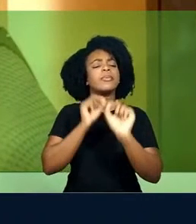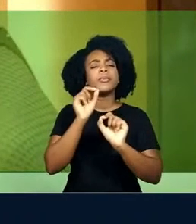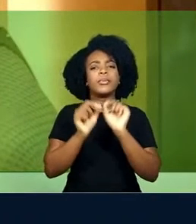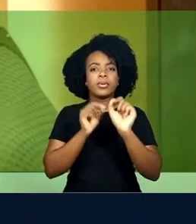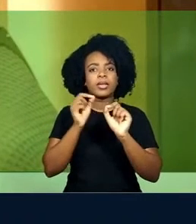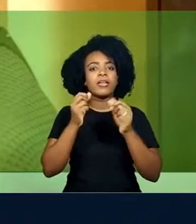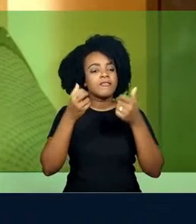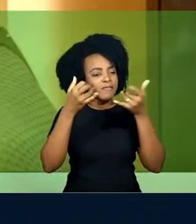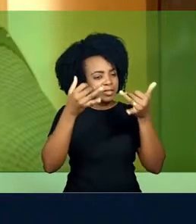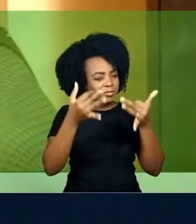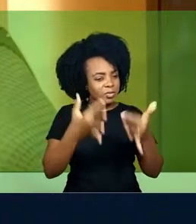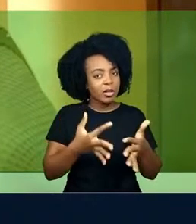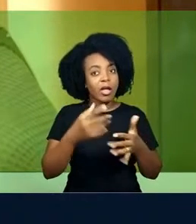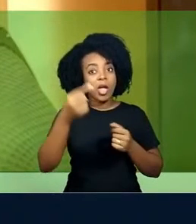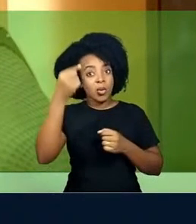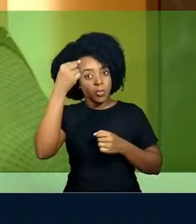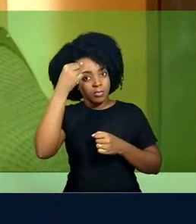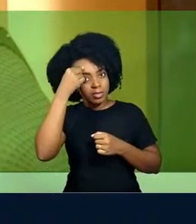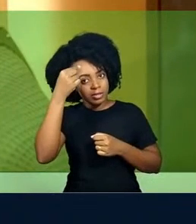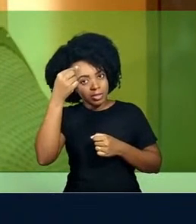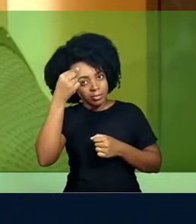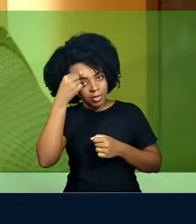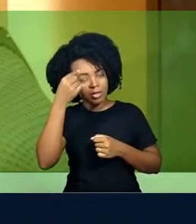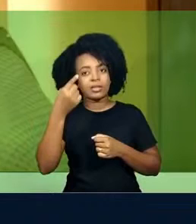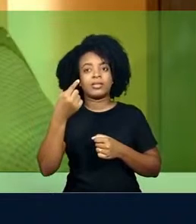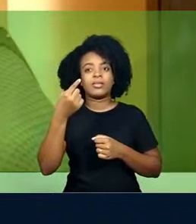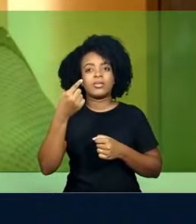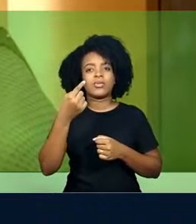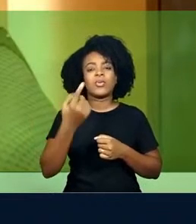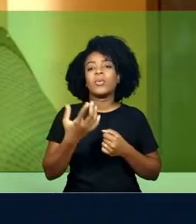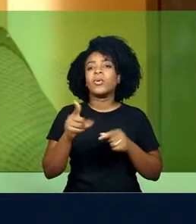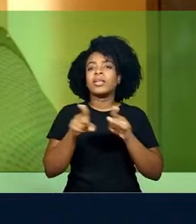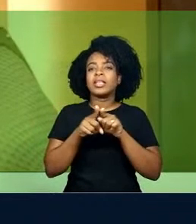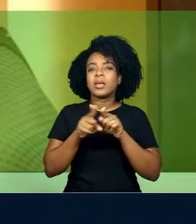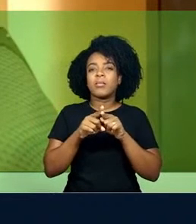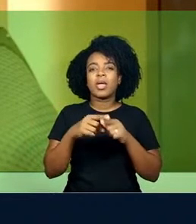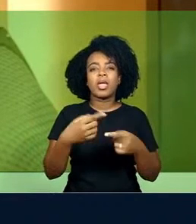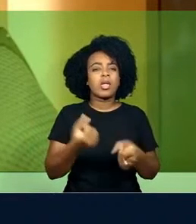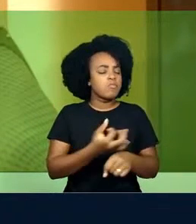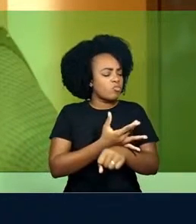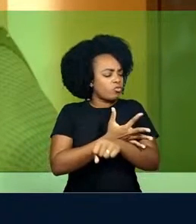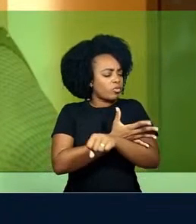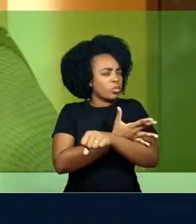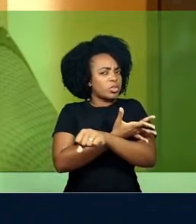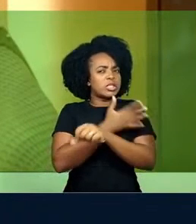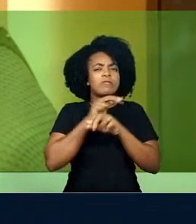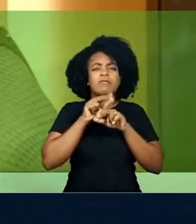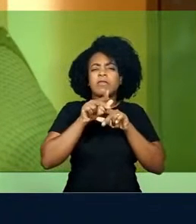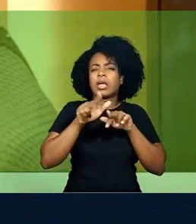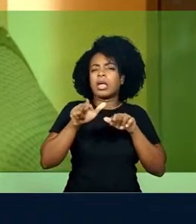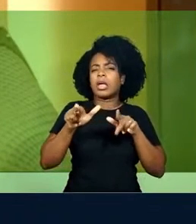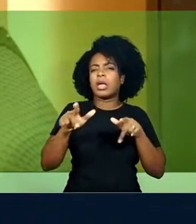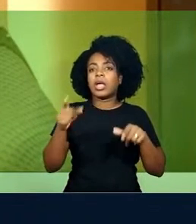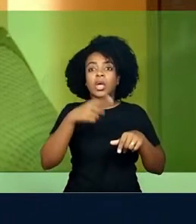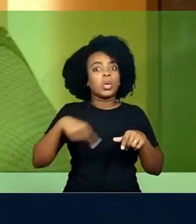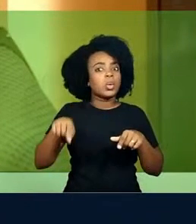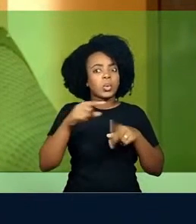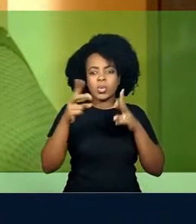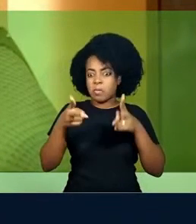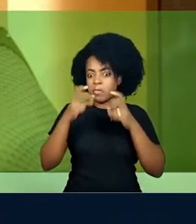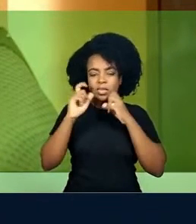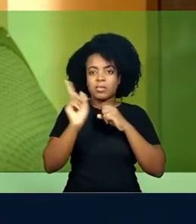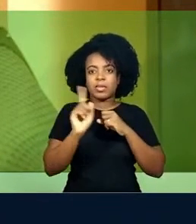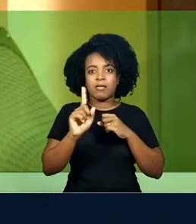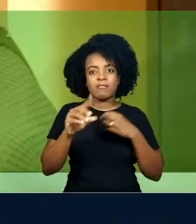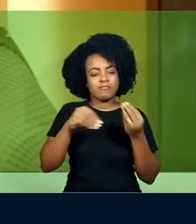que está entre o pensamento e entre o irracional automático. Uma coisa do qual nós nem